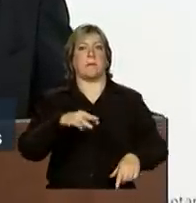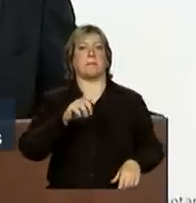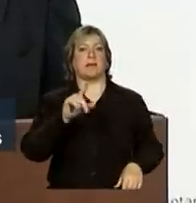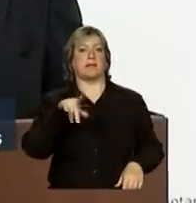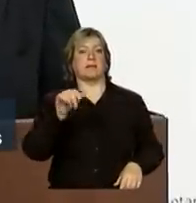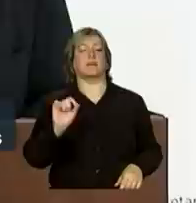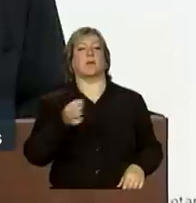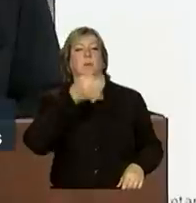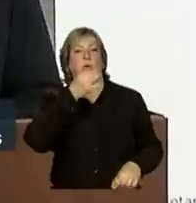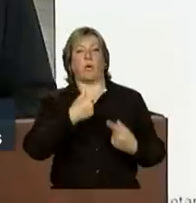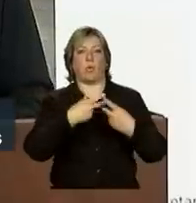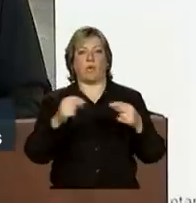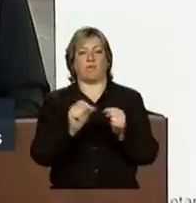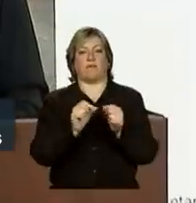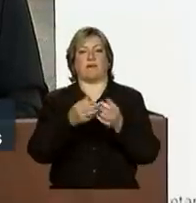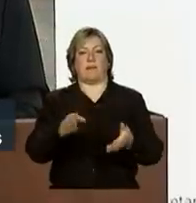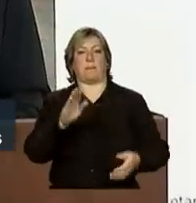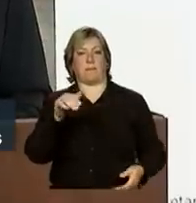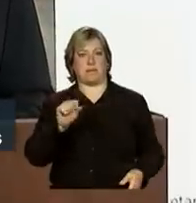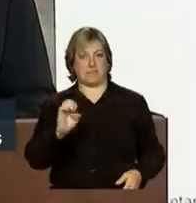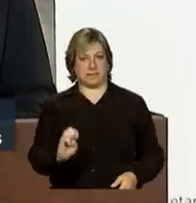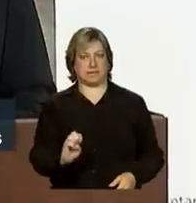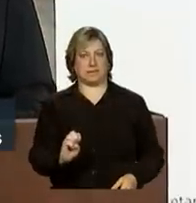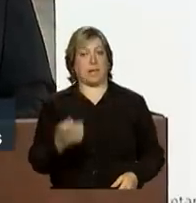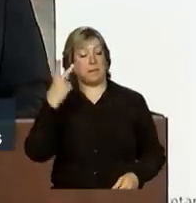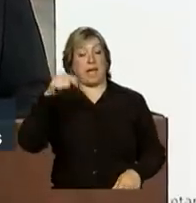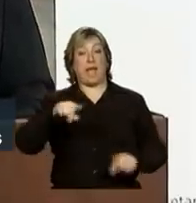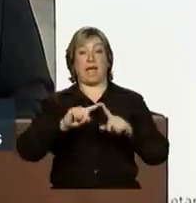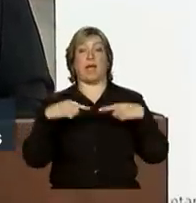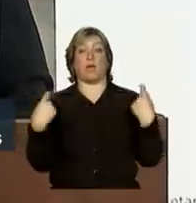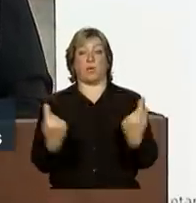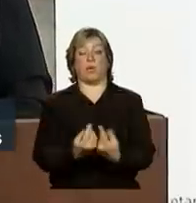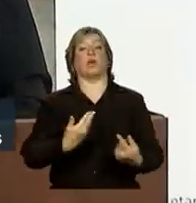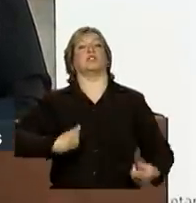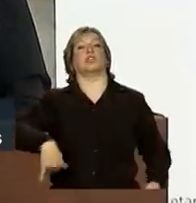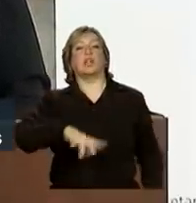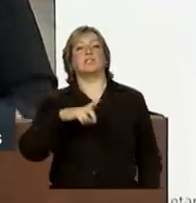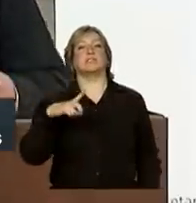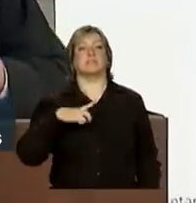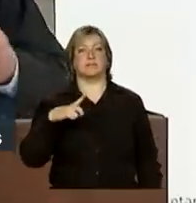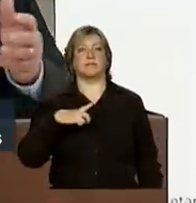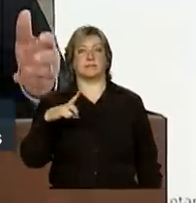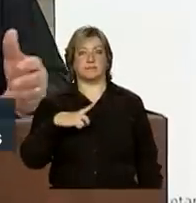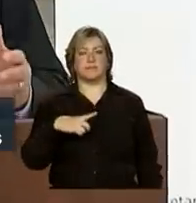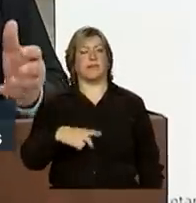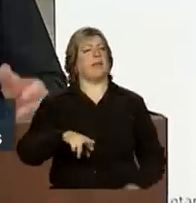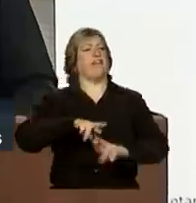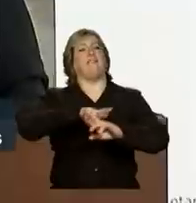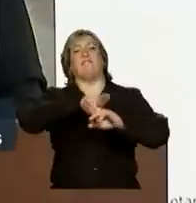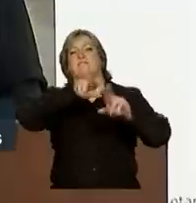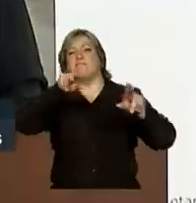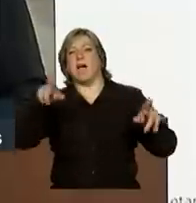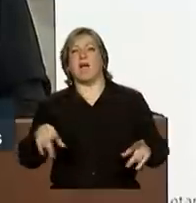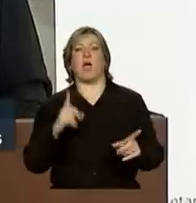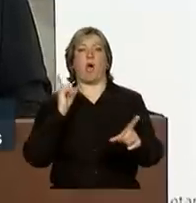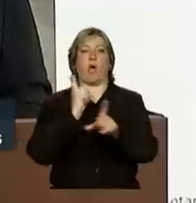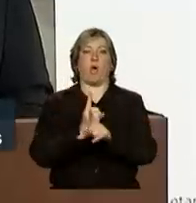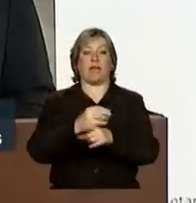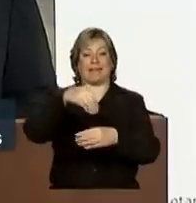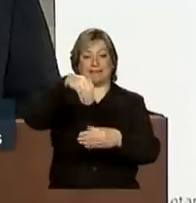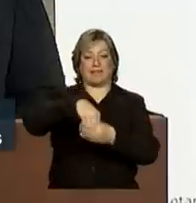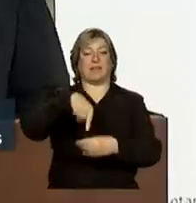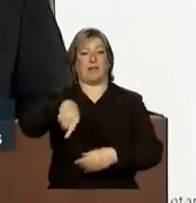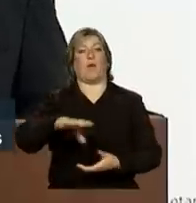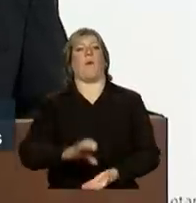repercutem na base. Para essa reunião, nós tivemos vários encontros internos do